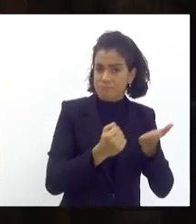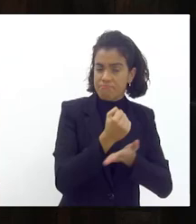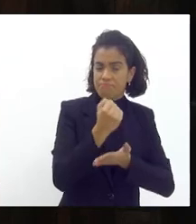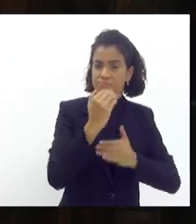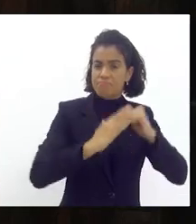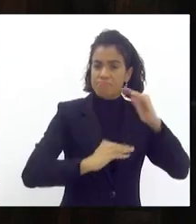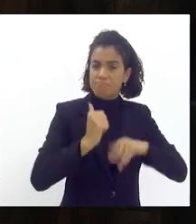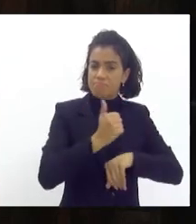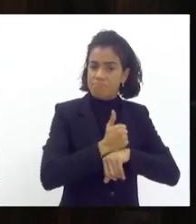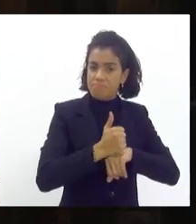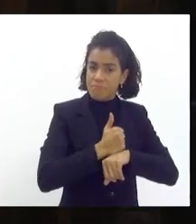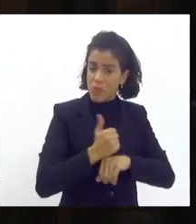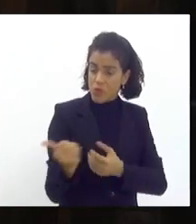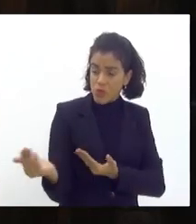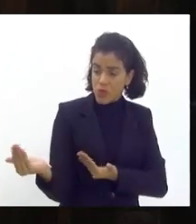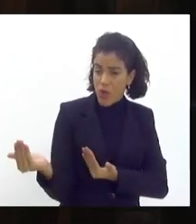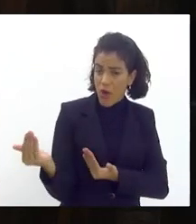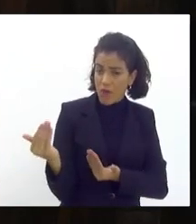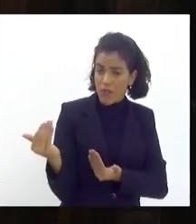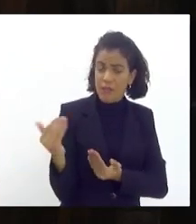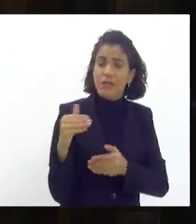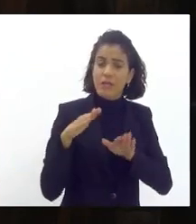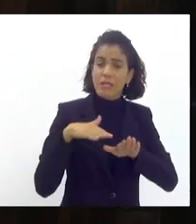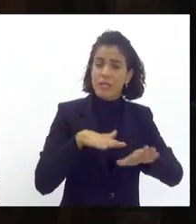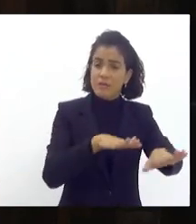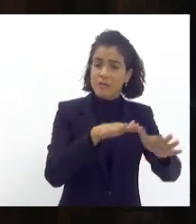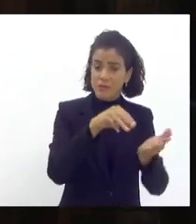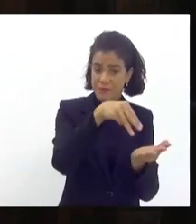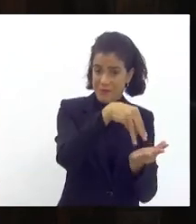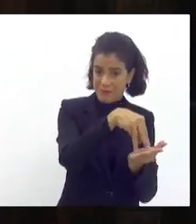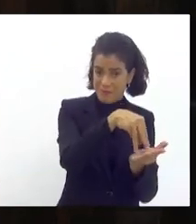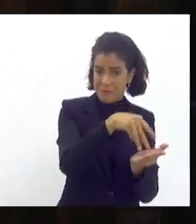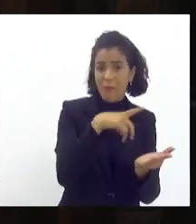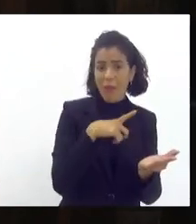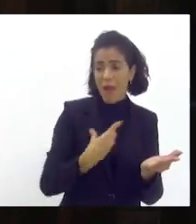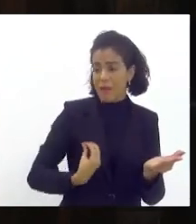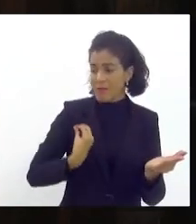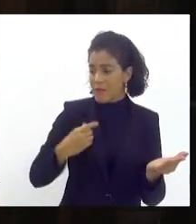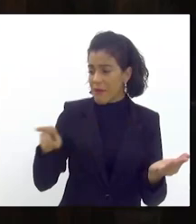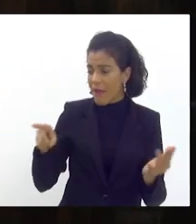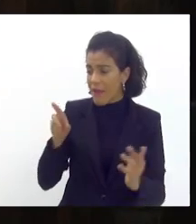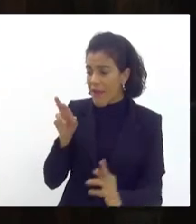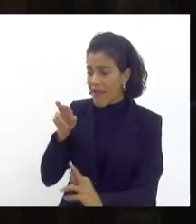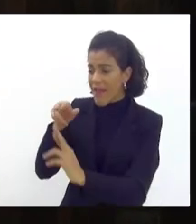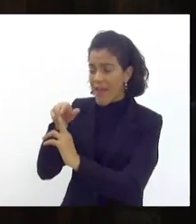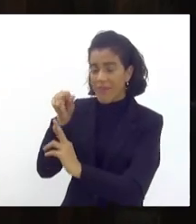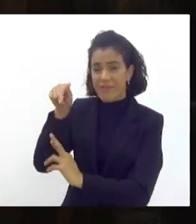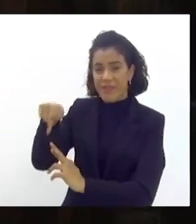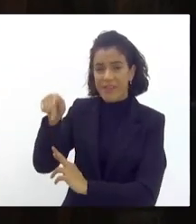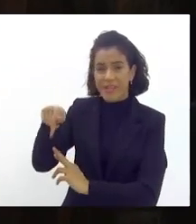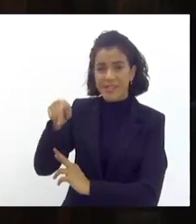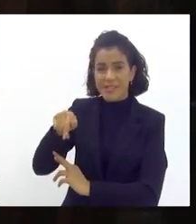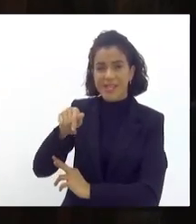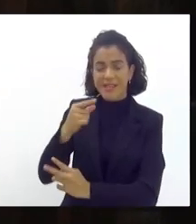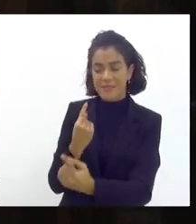jovens que desfilam na Sapucaí mas eles têm ali a Intendente Magalhães como um